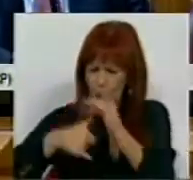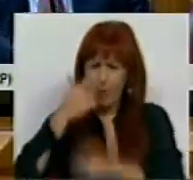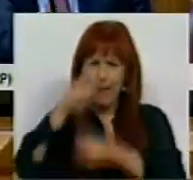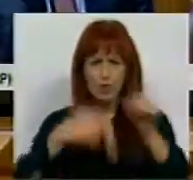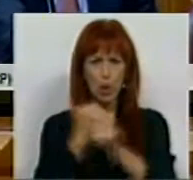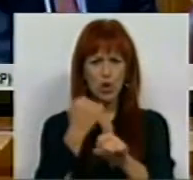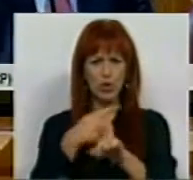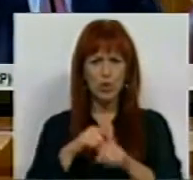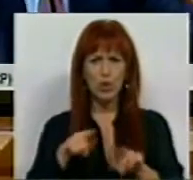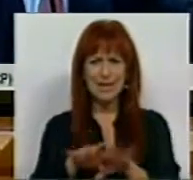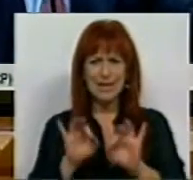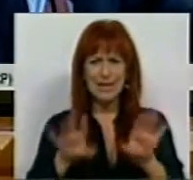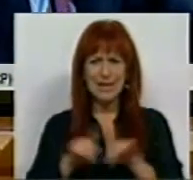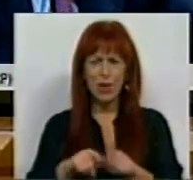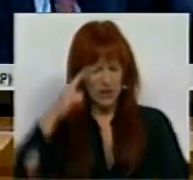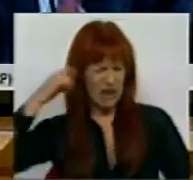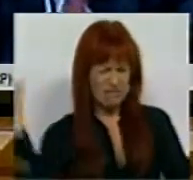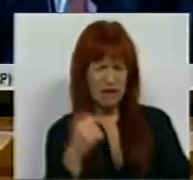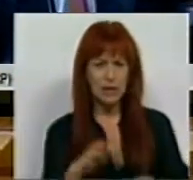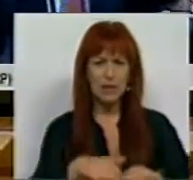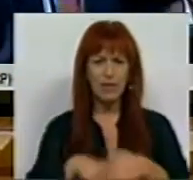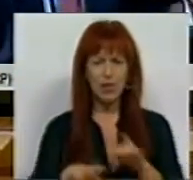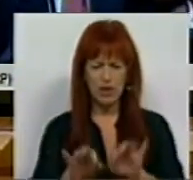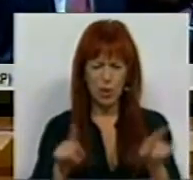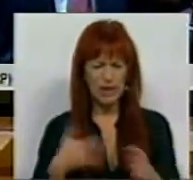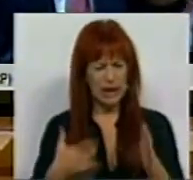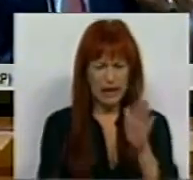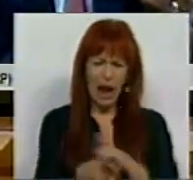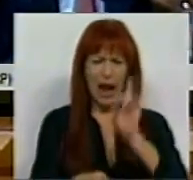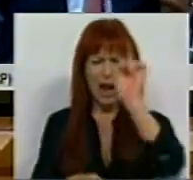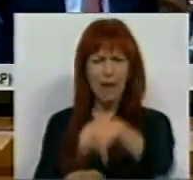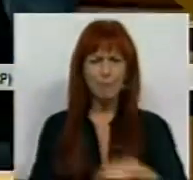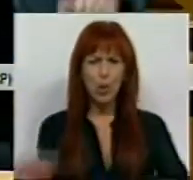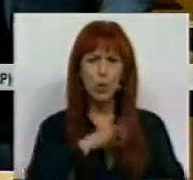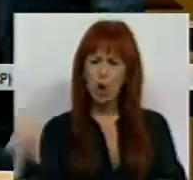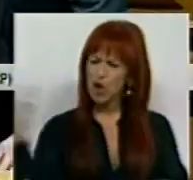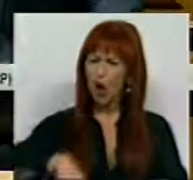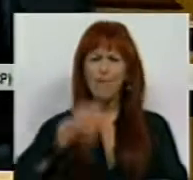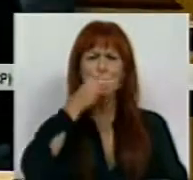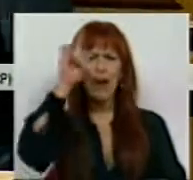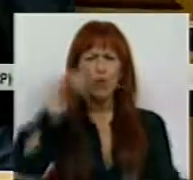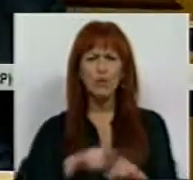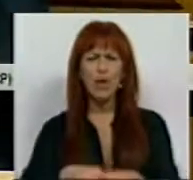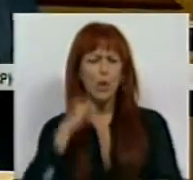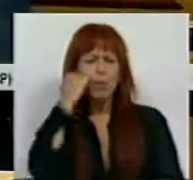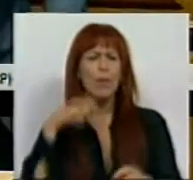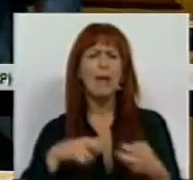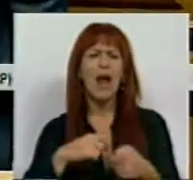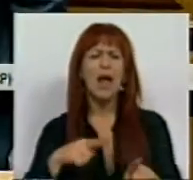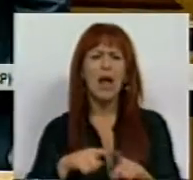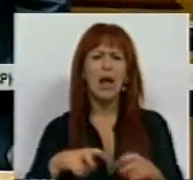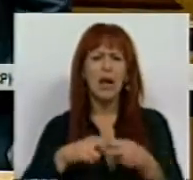trabalhadores desta forma e traí-los como estão a fazer com este decreto-lei. Os senhores vêm aqui falar do grave problema do